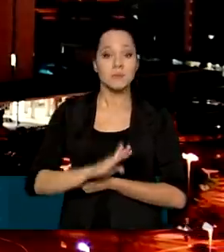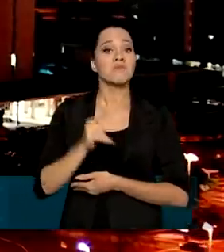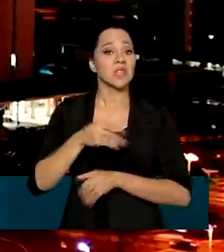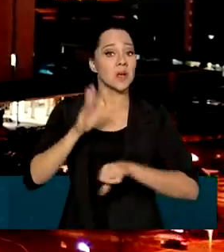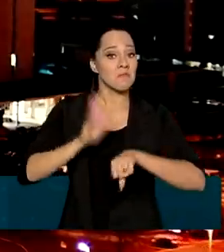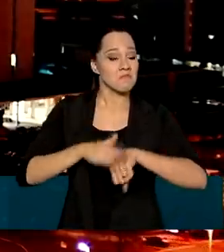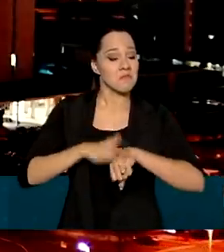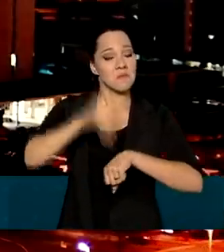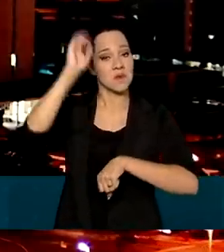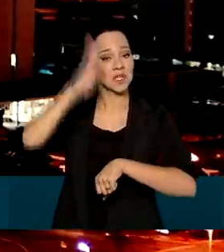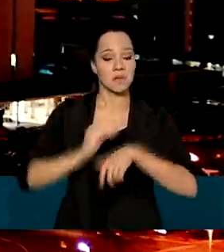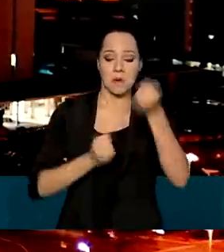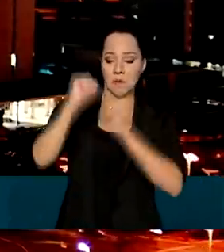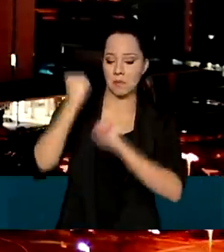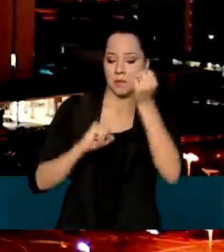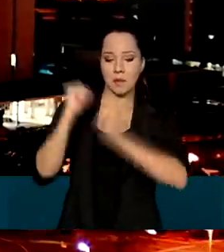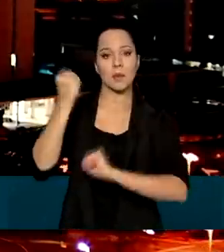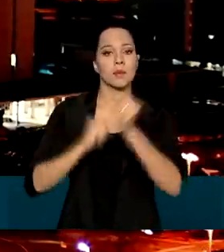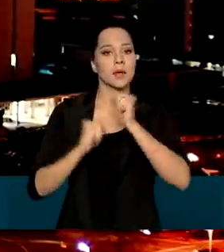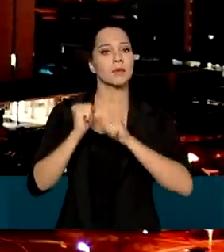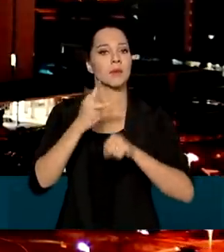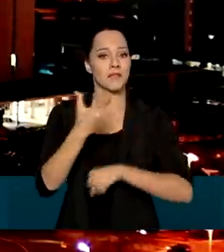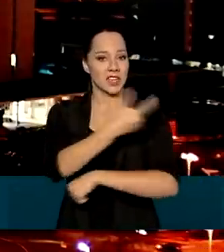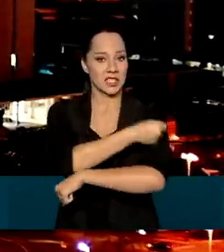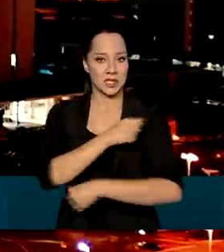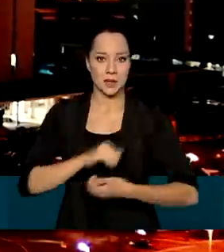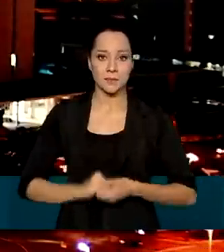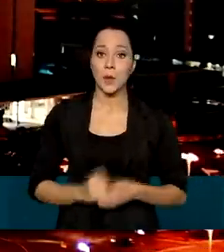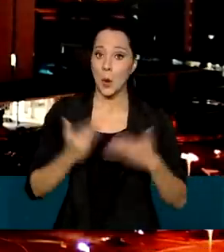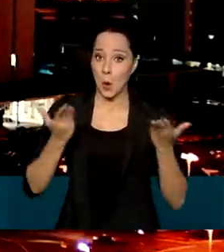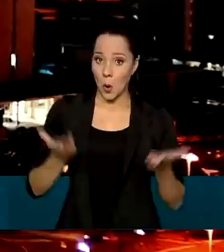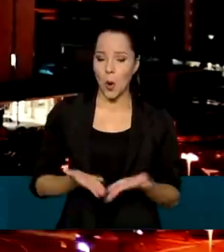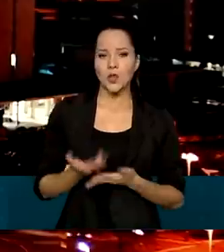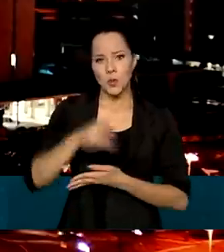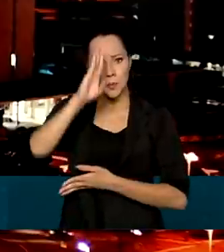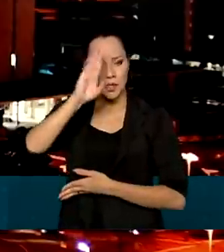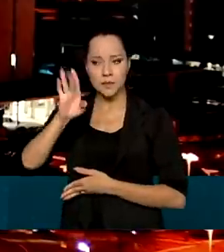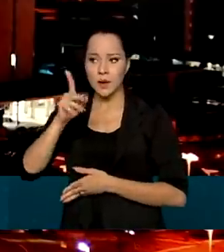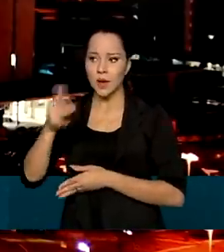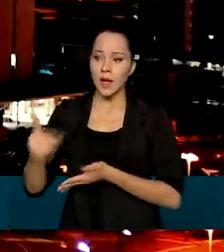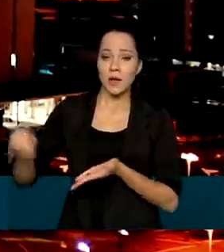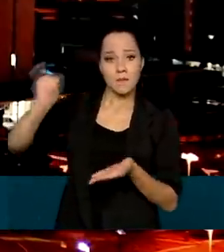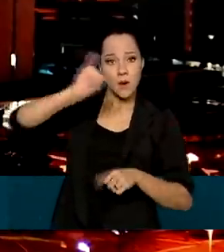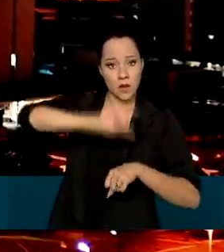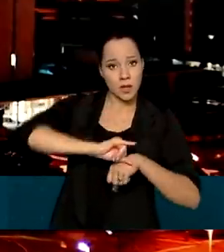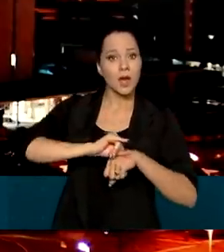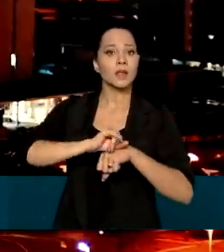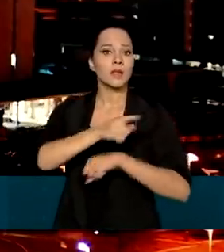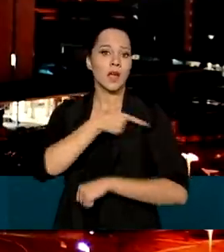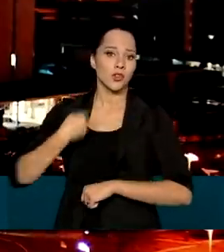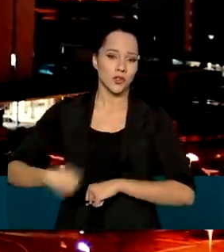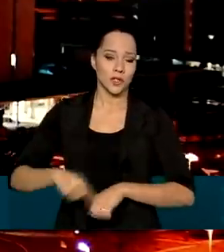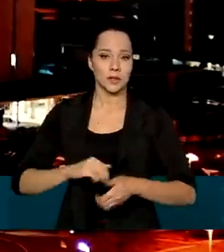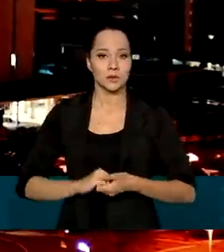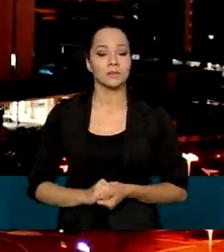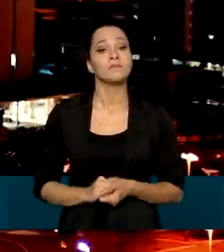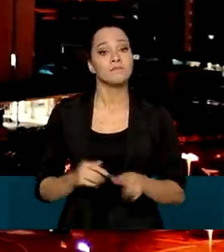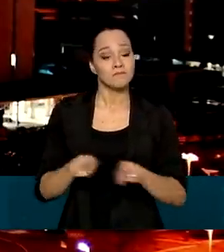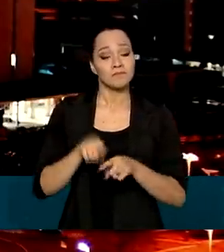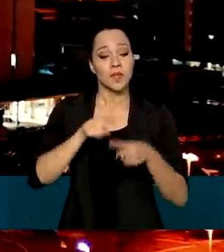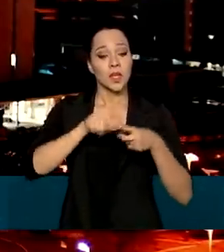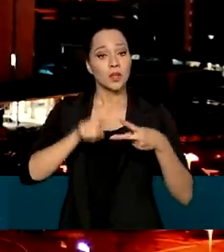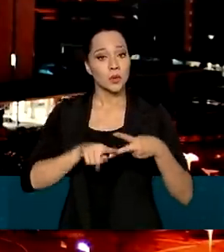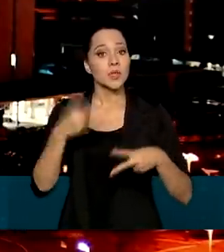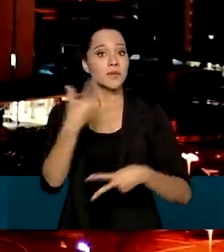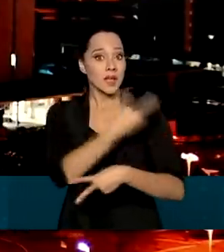autonomia ao país na fabricação do imunizante. Atualmente, a matéria-prima é importada da China. Além disso, há duas